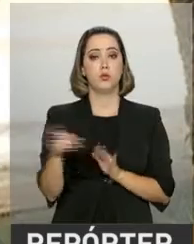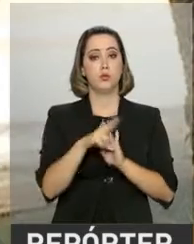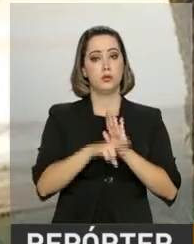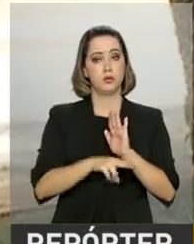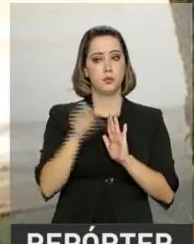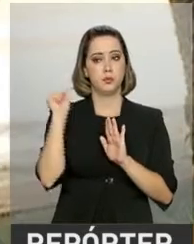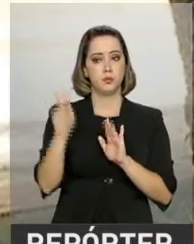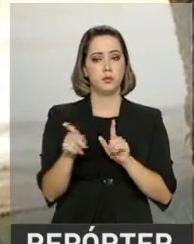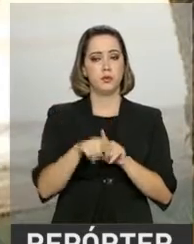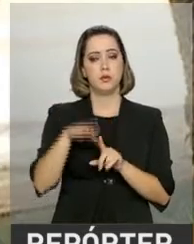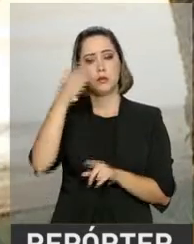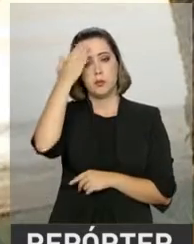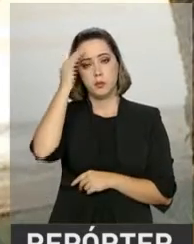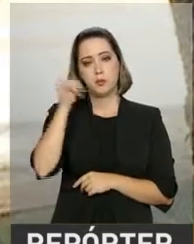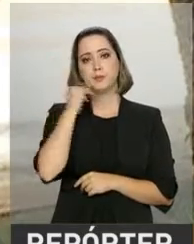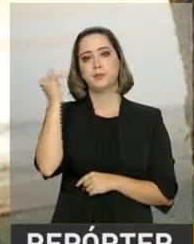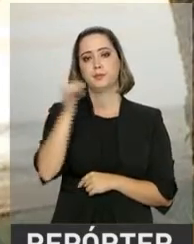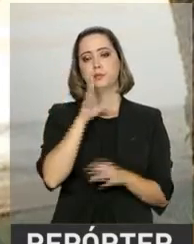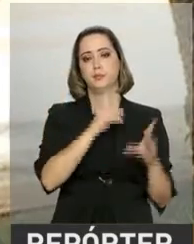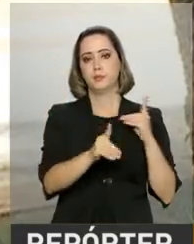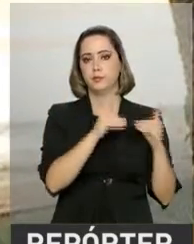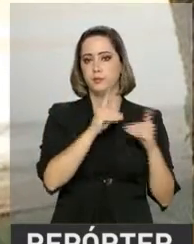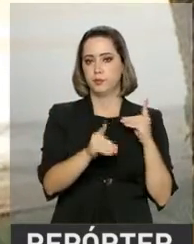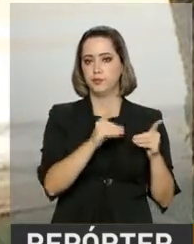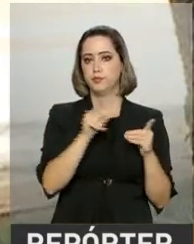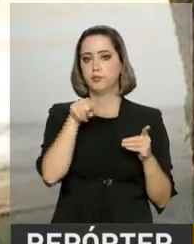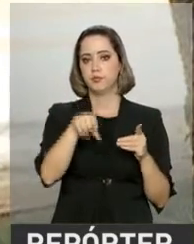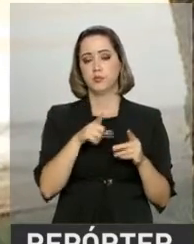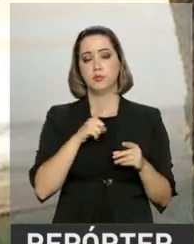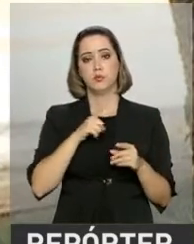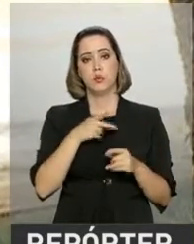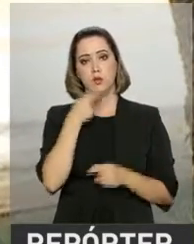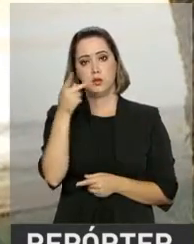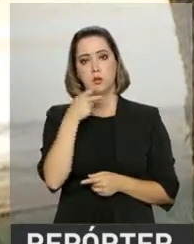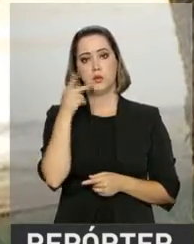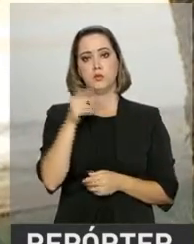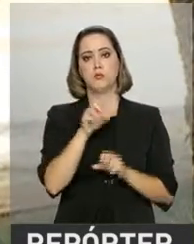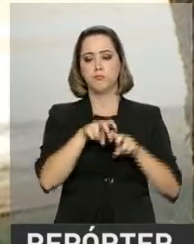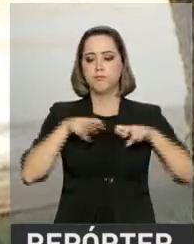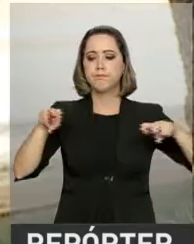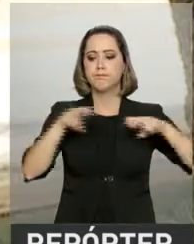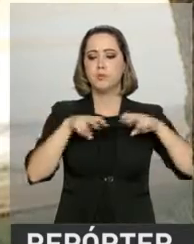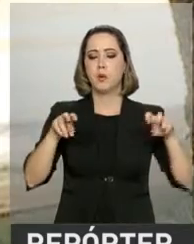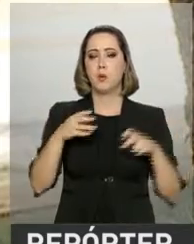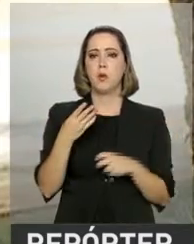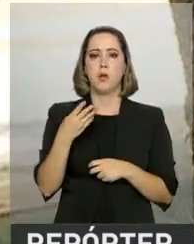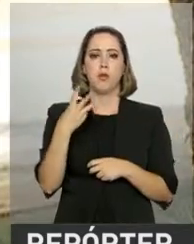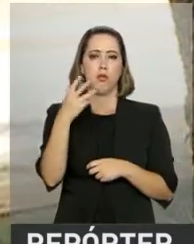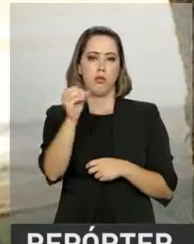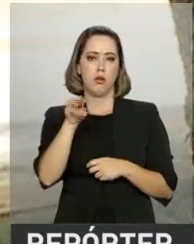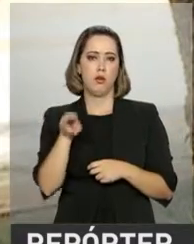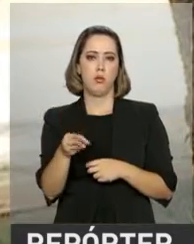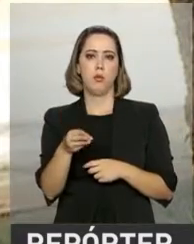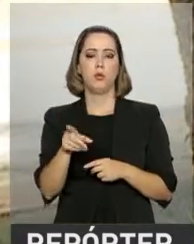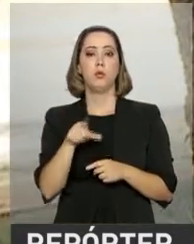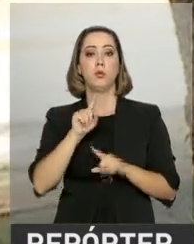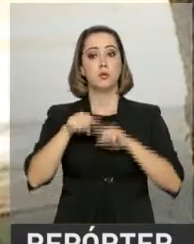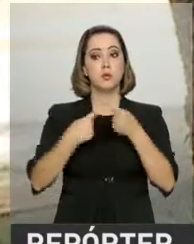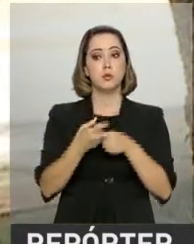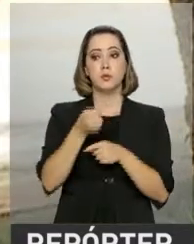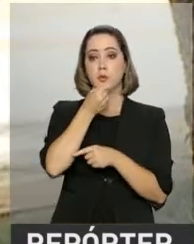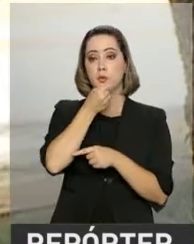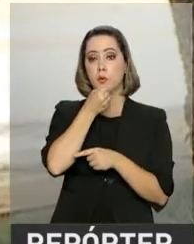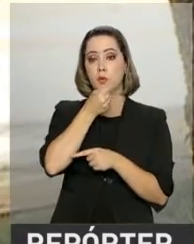debate e a importância do governo de se comunicar sobre esse tema, ele falou com a plateia durante meia hora e depois conversou com os